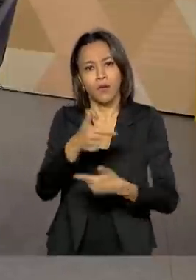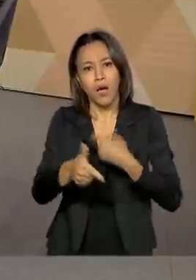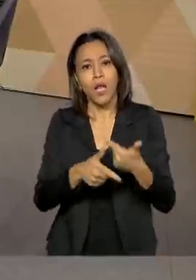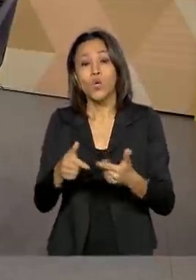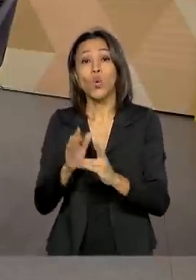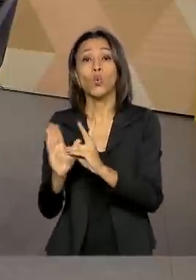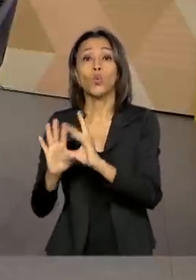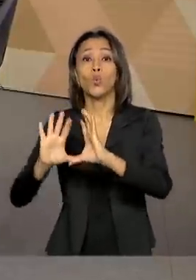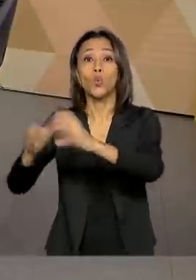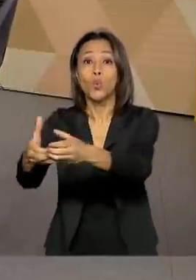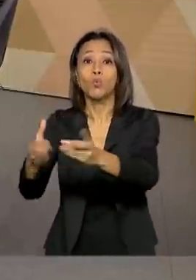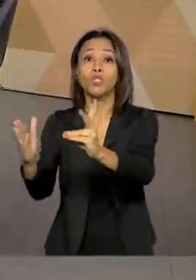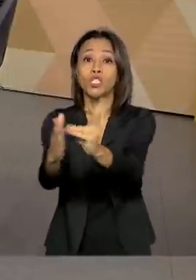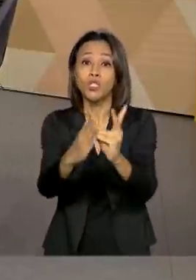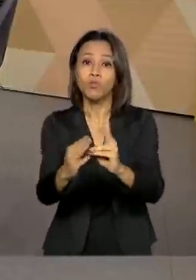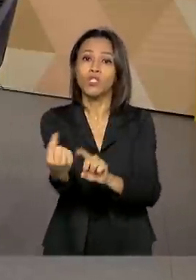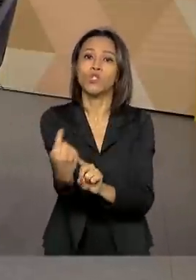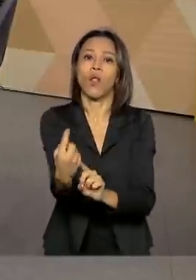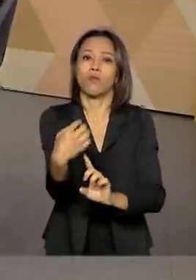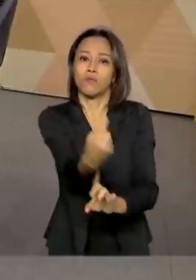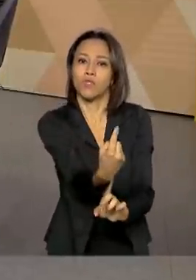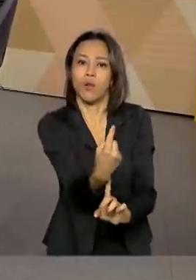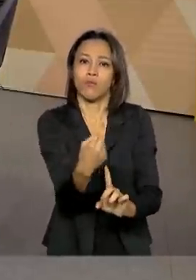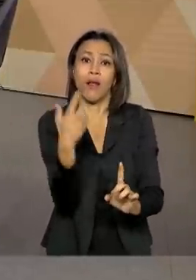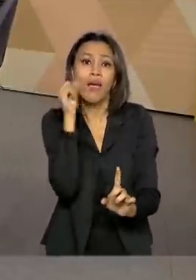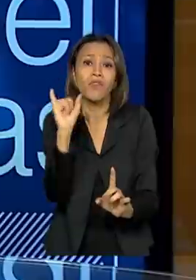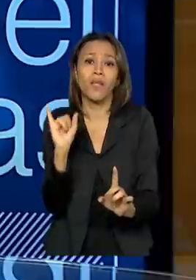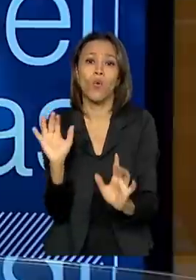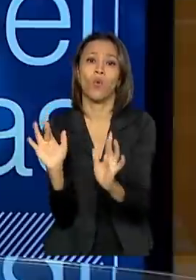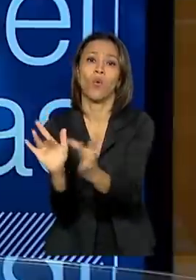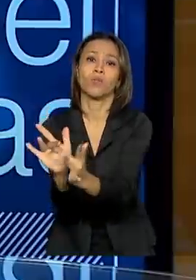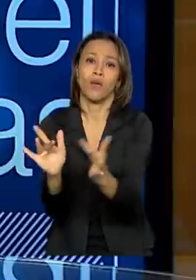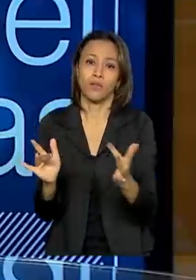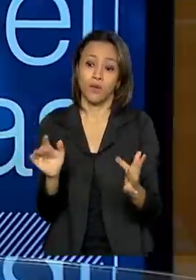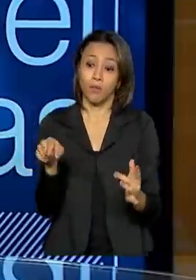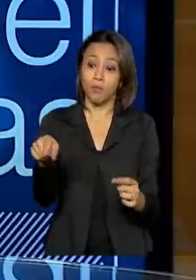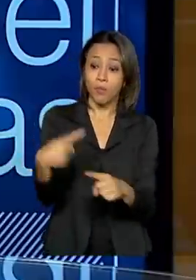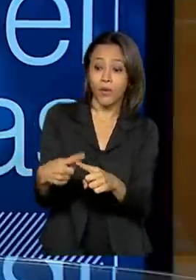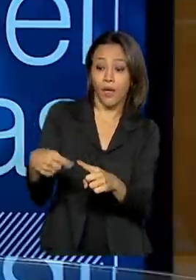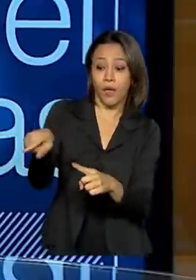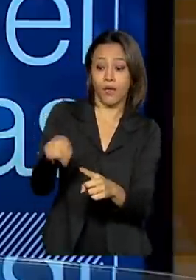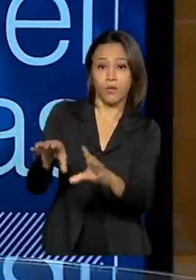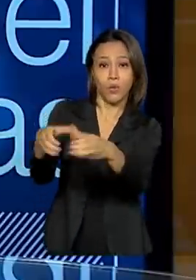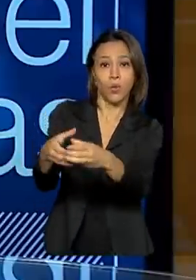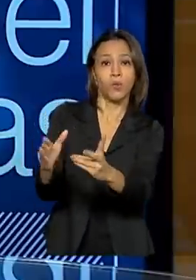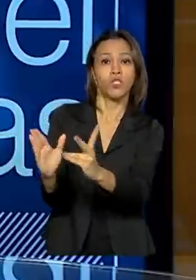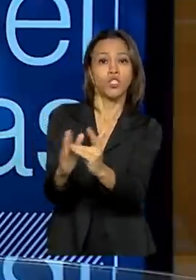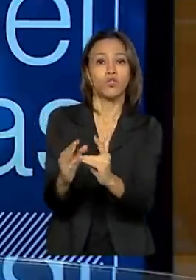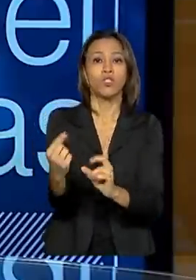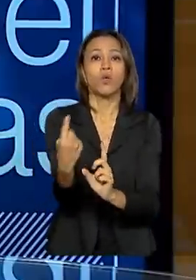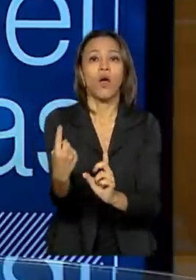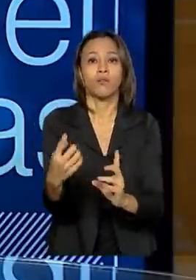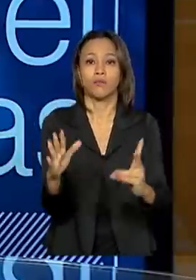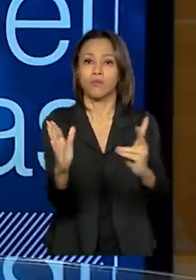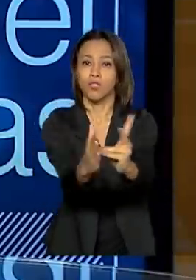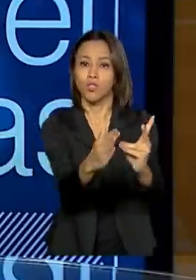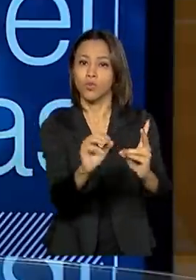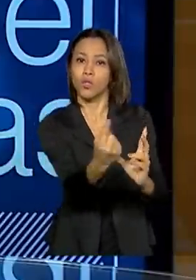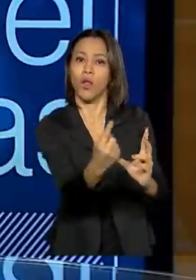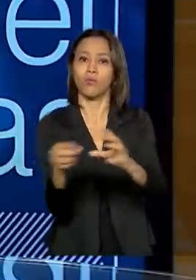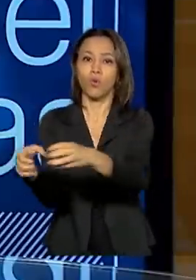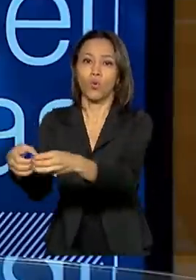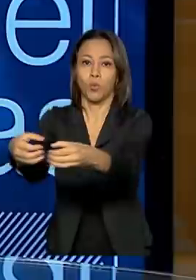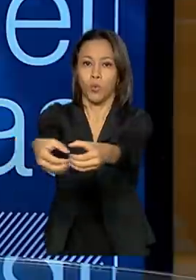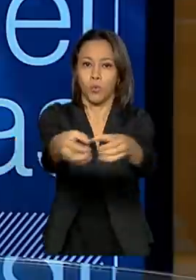evitar o contato, principalmente porque eles estão em isolamento. haveria a possibilidade de contato apenas